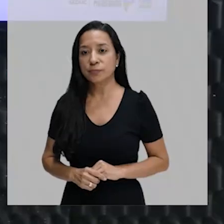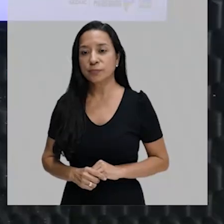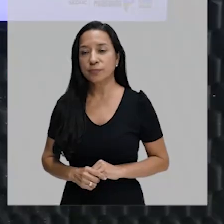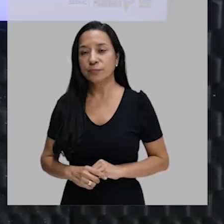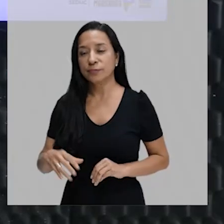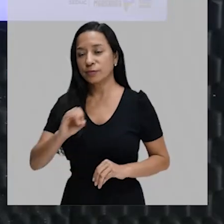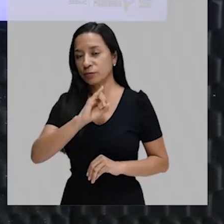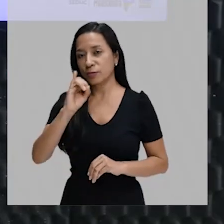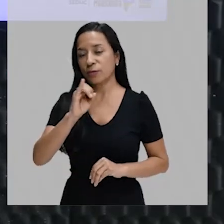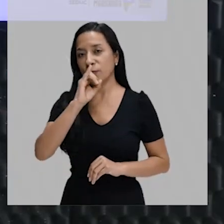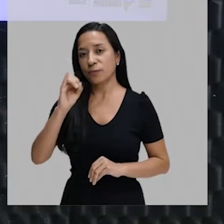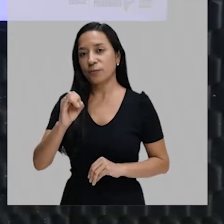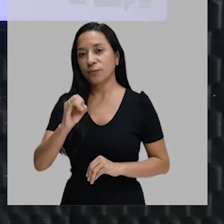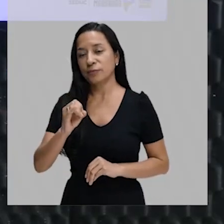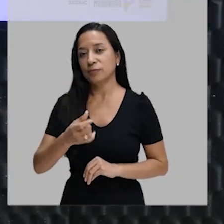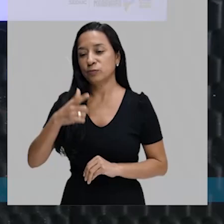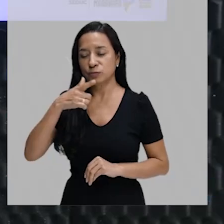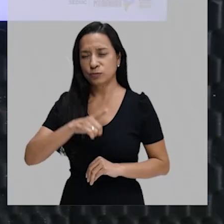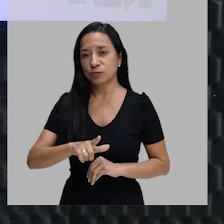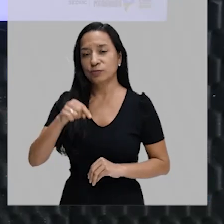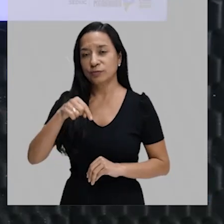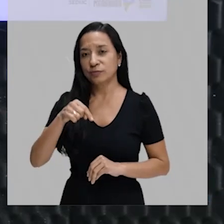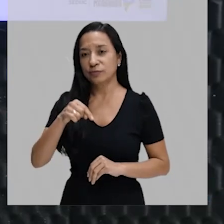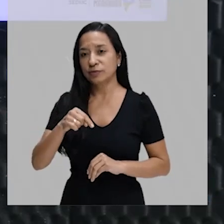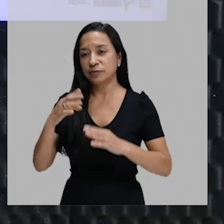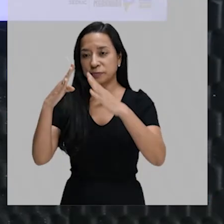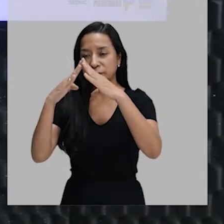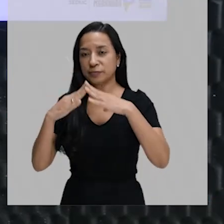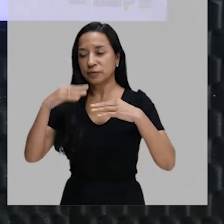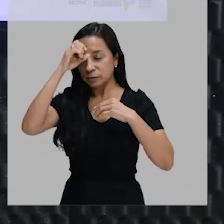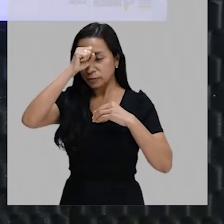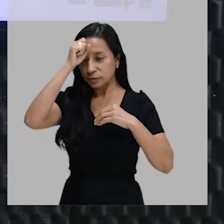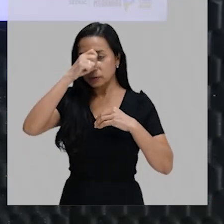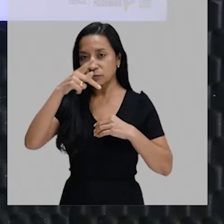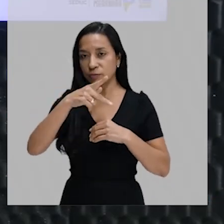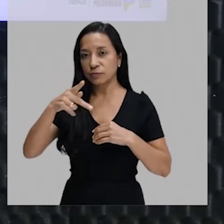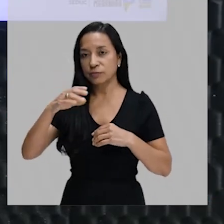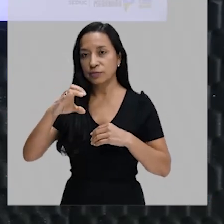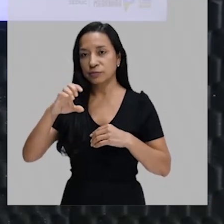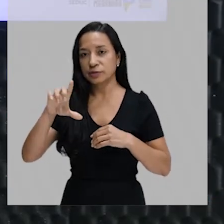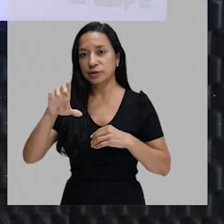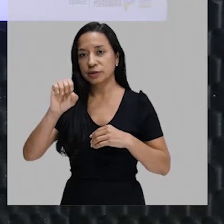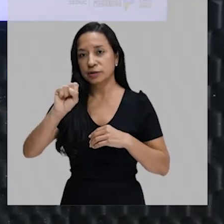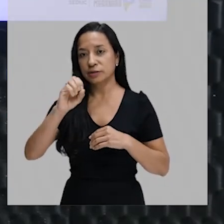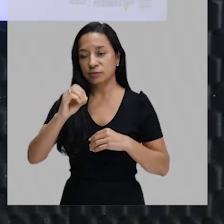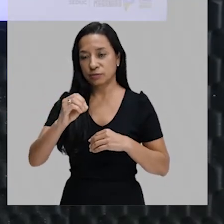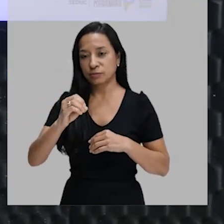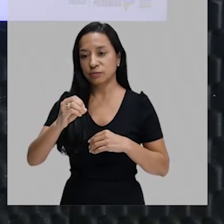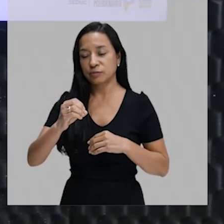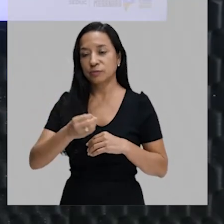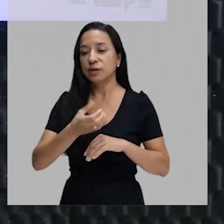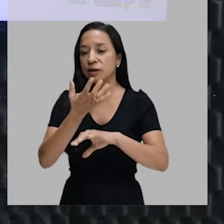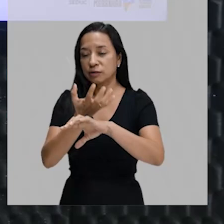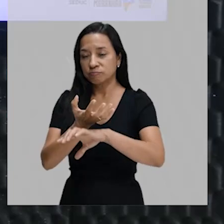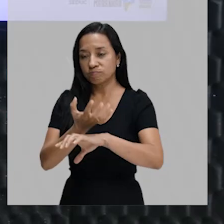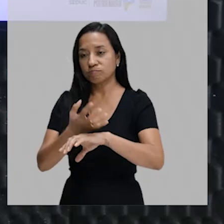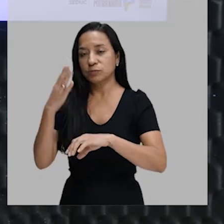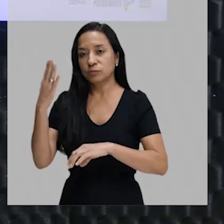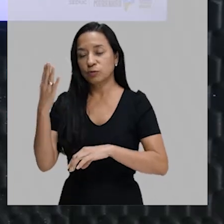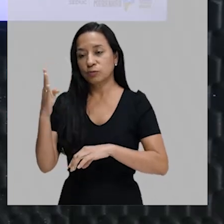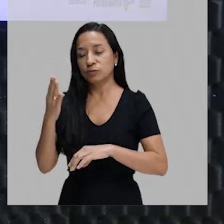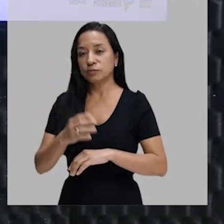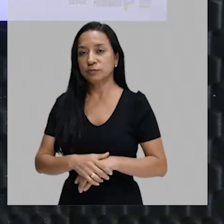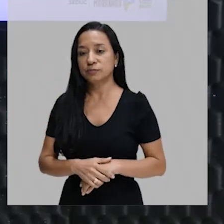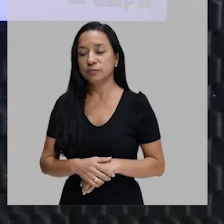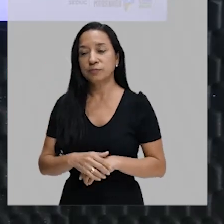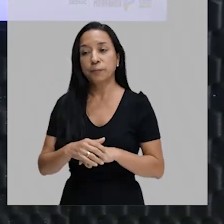Fala galerinha, olha eu mais uma vez aqui no Fica em Casa Aprendendo, o professor Celso Ramos para mais uma aula de Biologia e eu